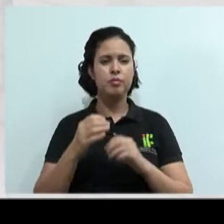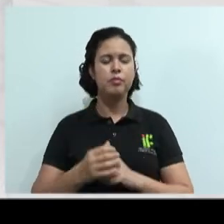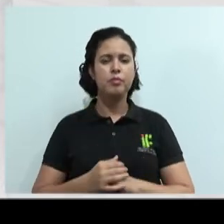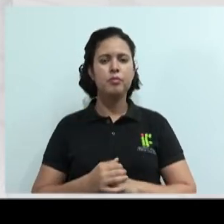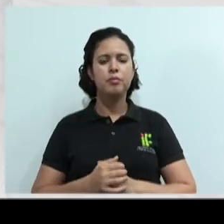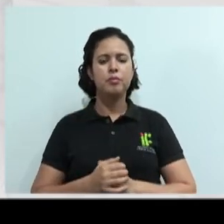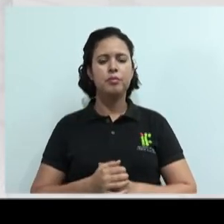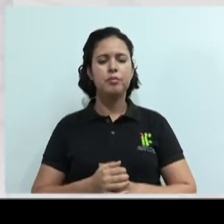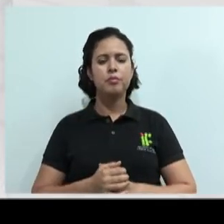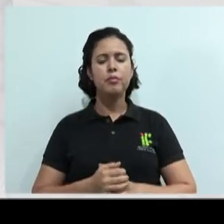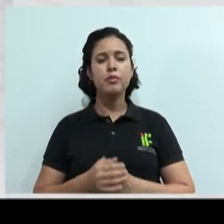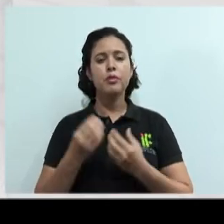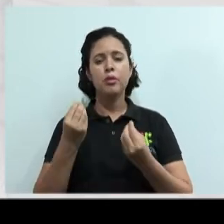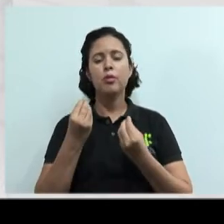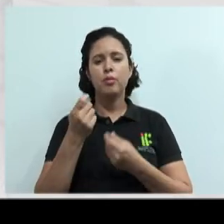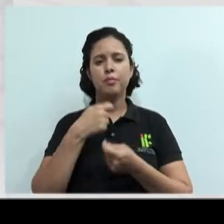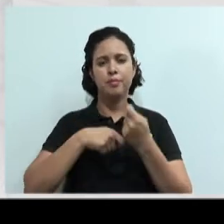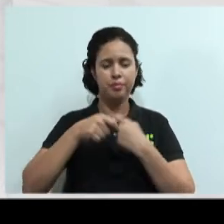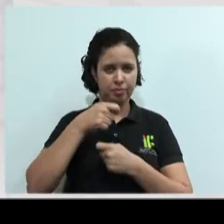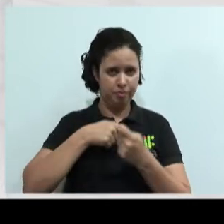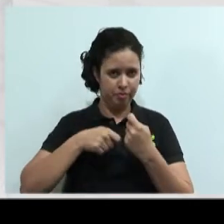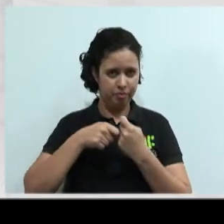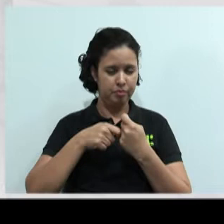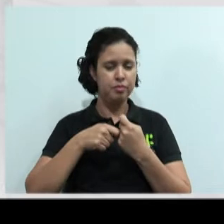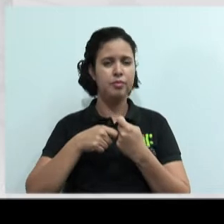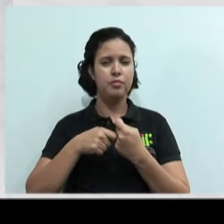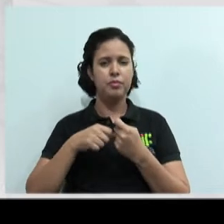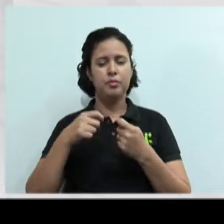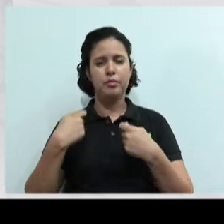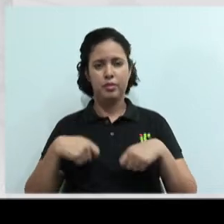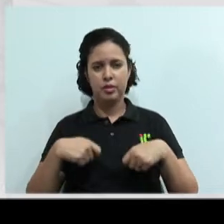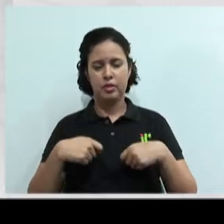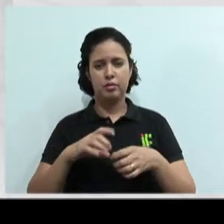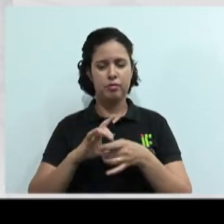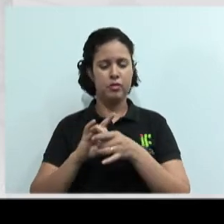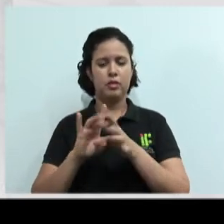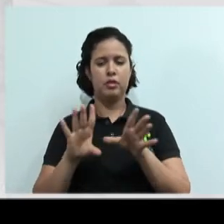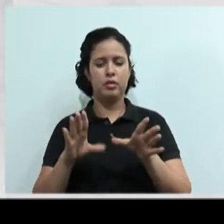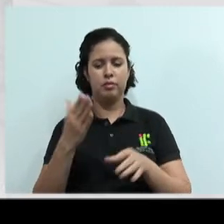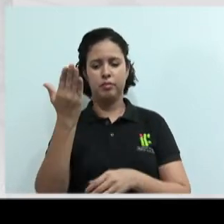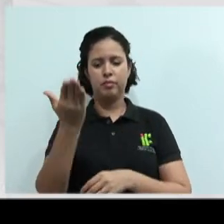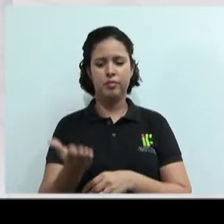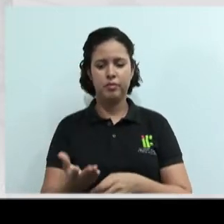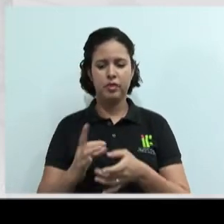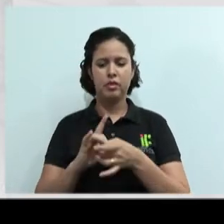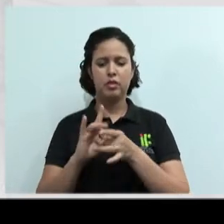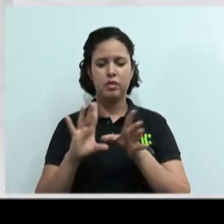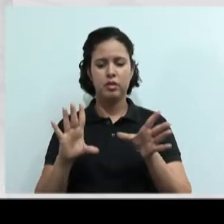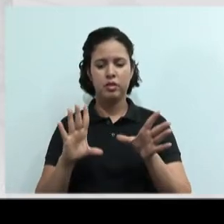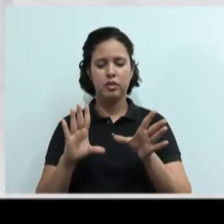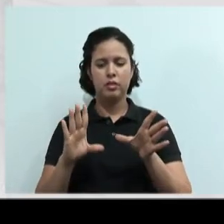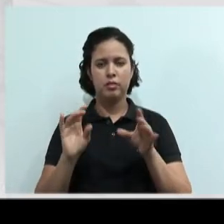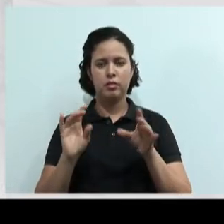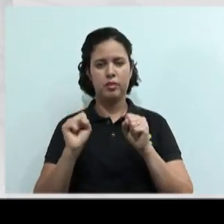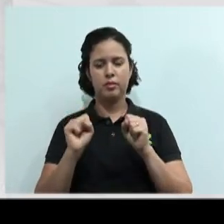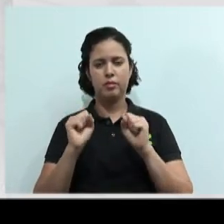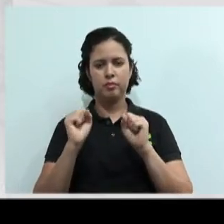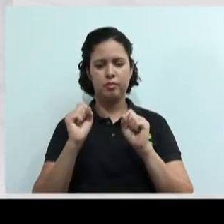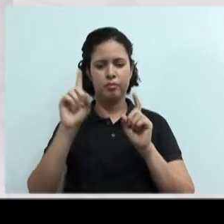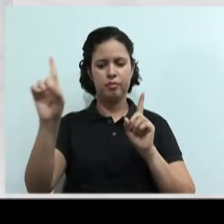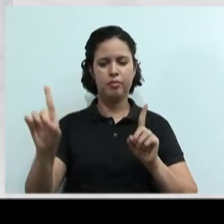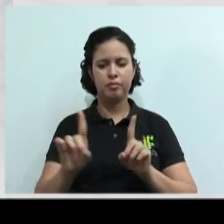E como que eu devo negociar melhor com esse estilo? Ó, você deve deixá-lo à vontade, permitindo a aproximação dele, né?